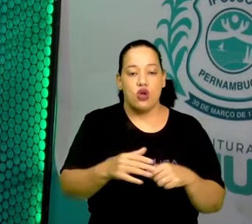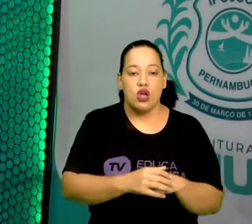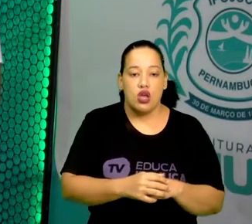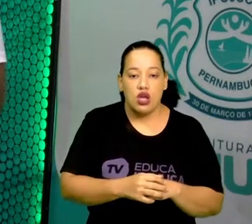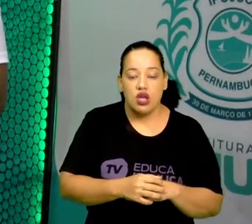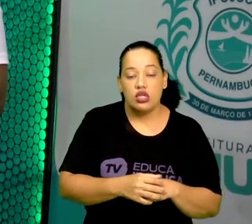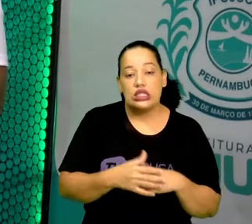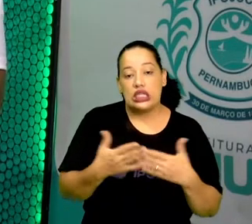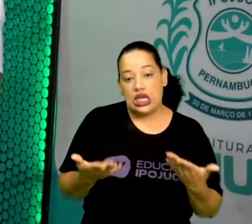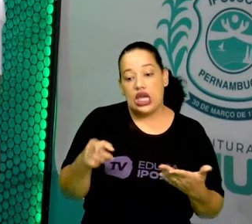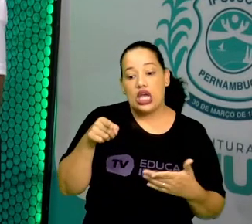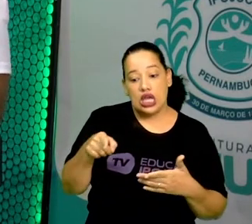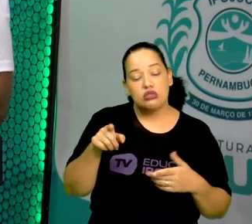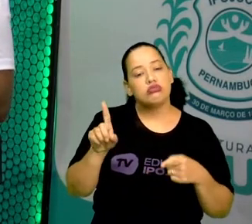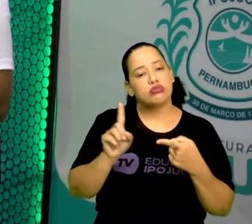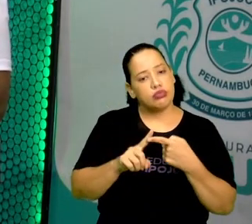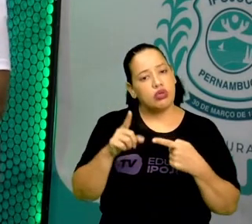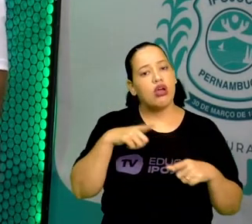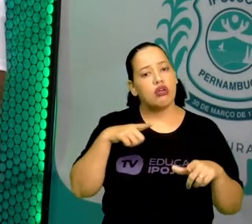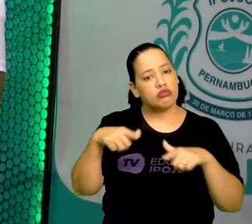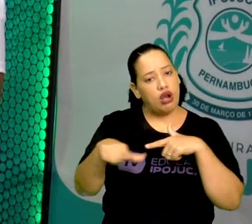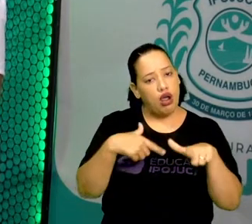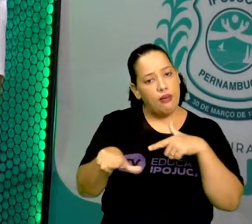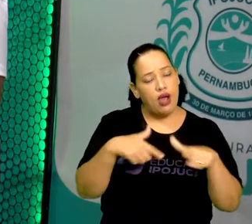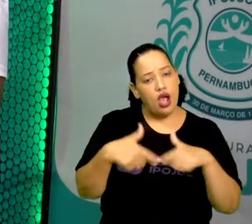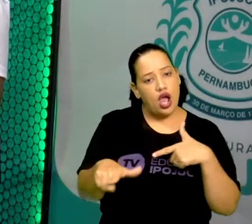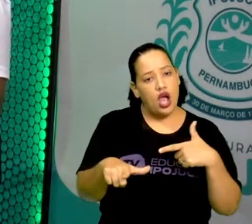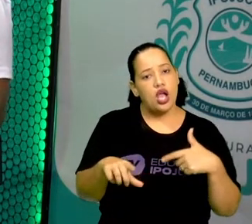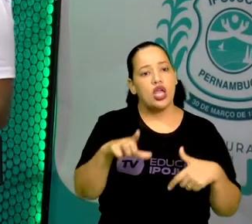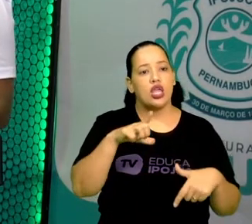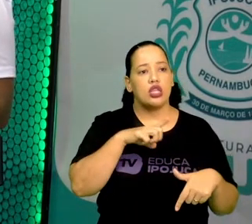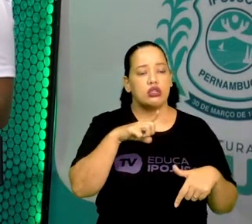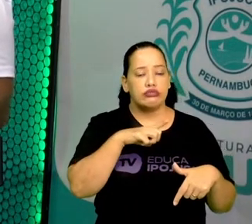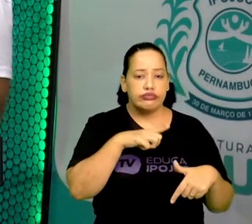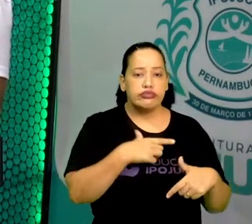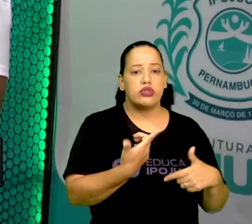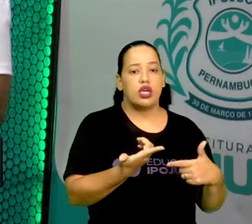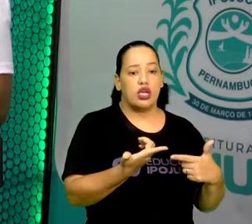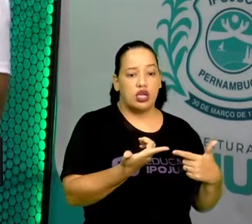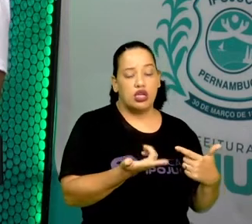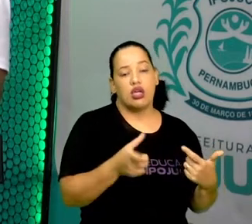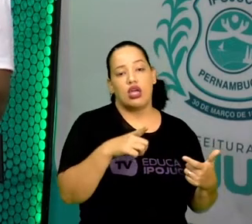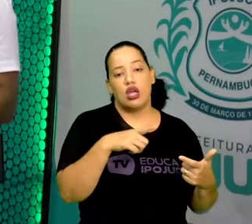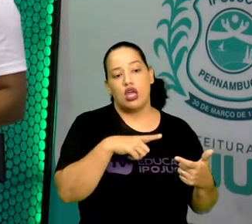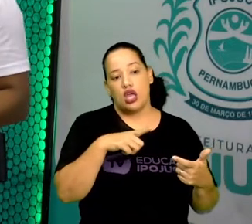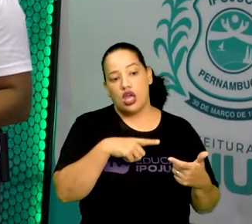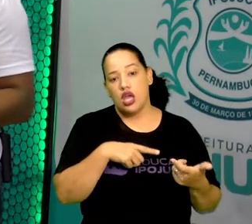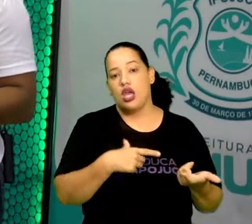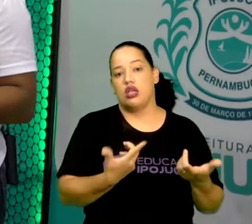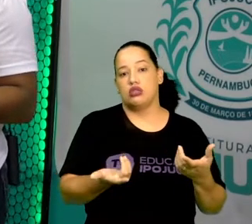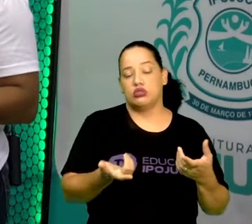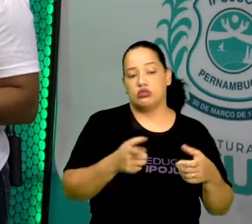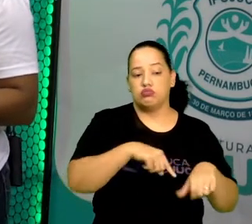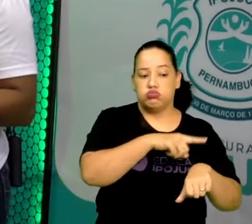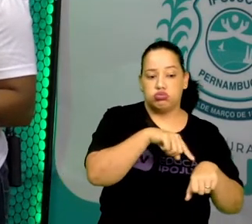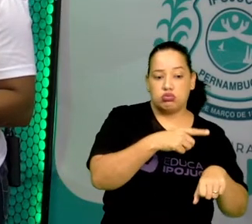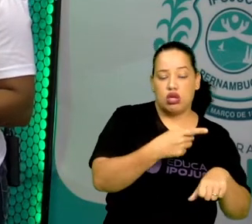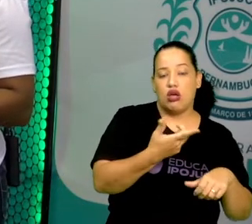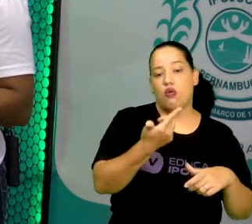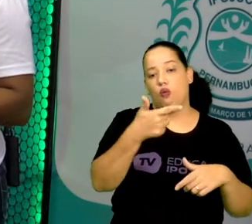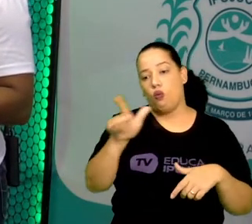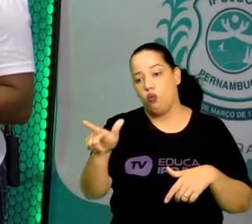é uma ferramenta de trabalho. Temos o micrômetro digital e o micrômetro manual. Ok?